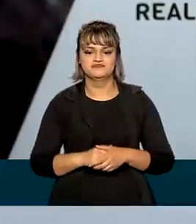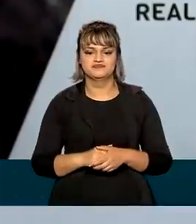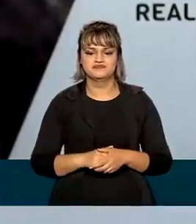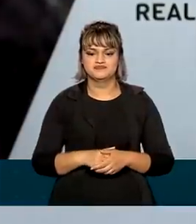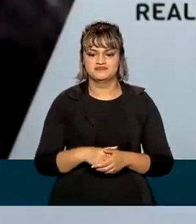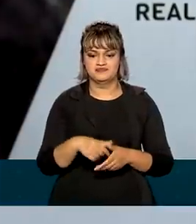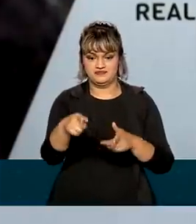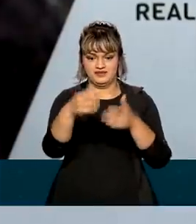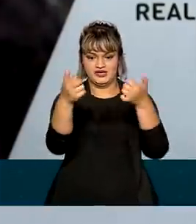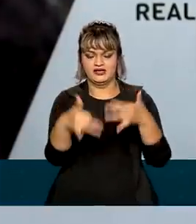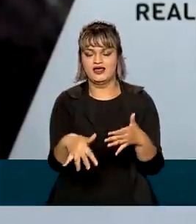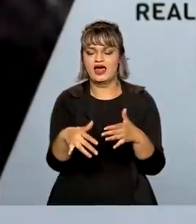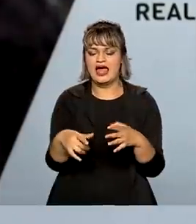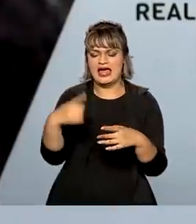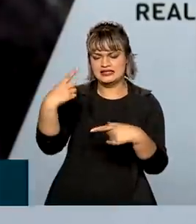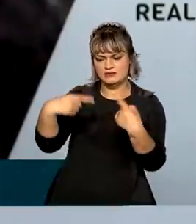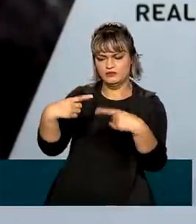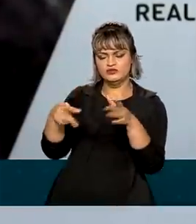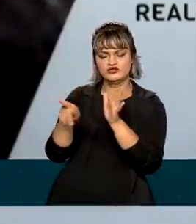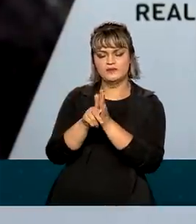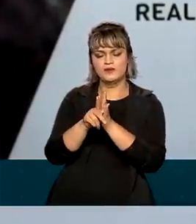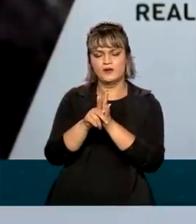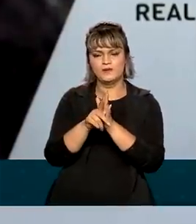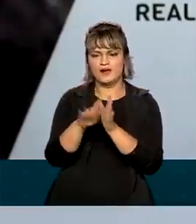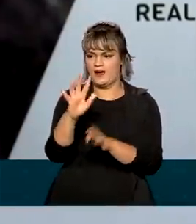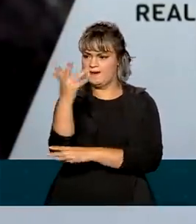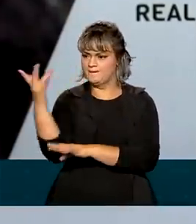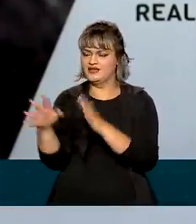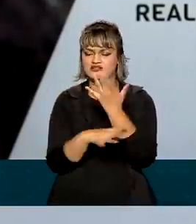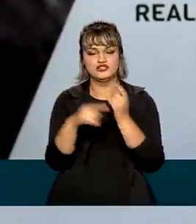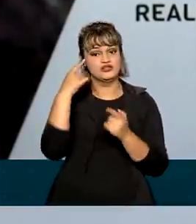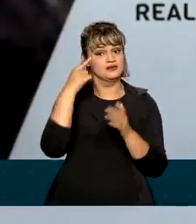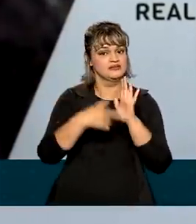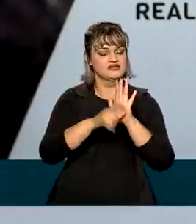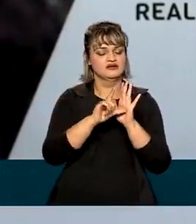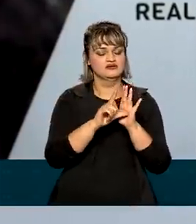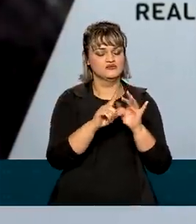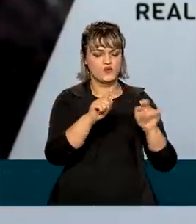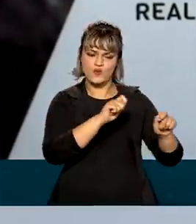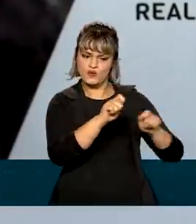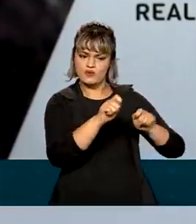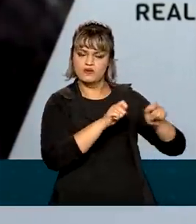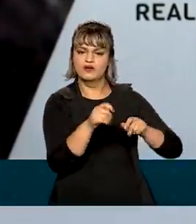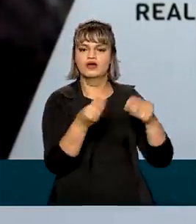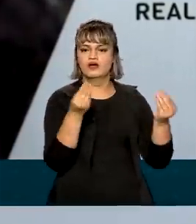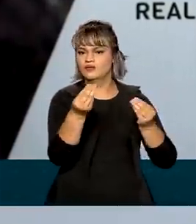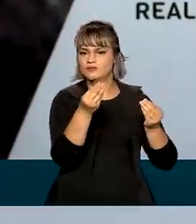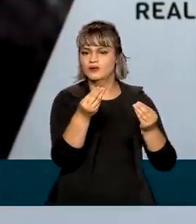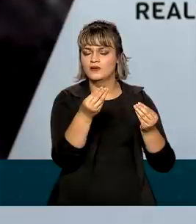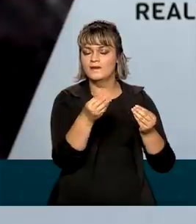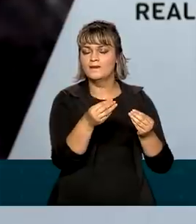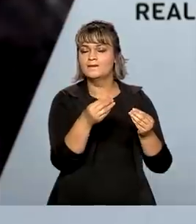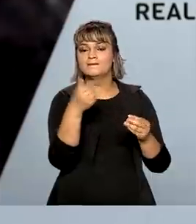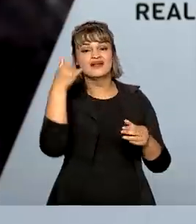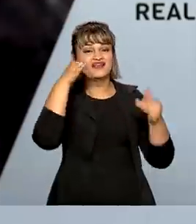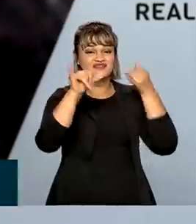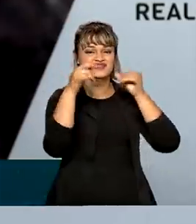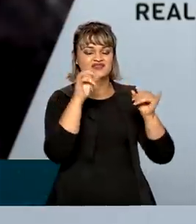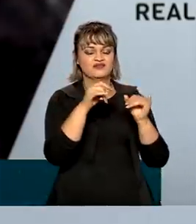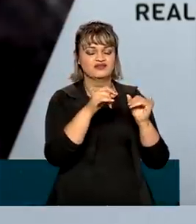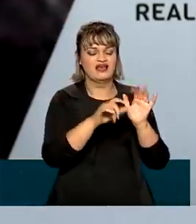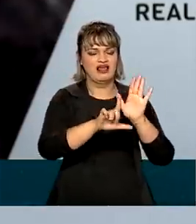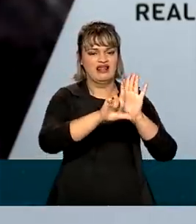A nossa política ambiental, ela tem que estar fundamentada nas operações de comando e controle, ou seja, para impedir que as